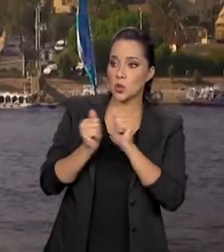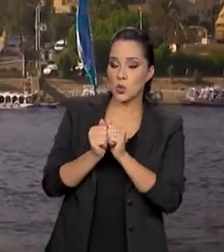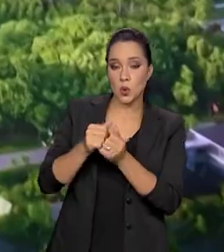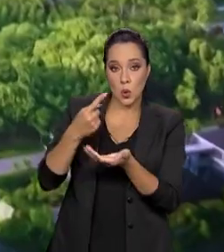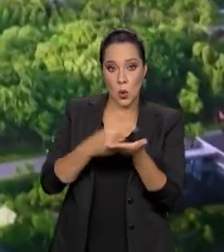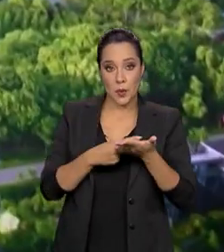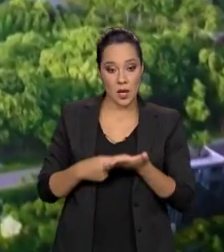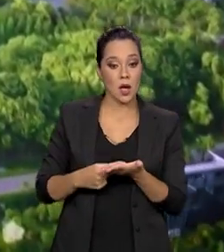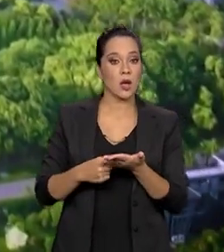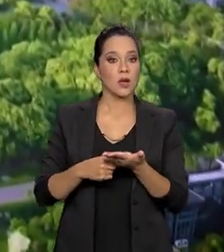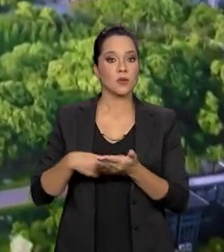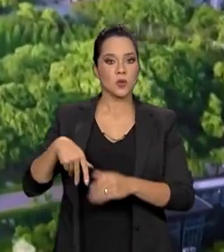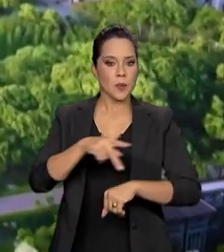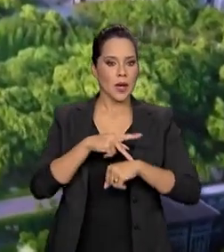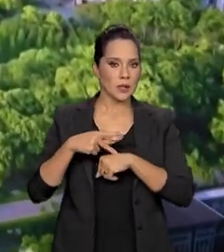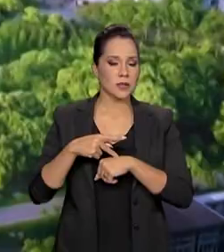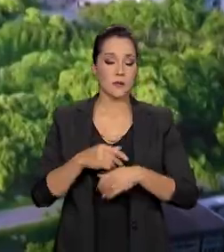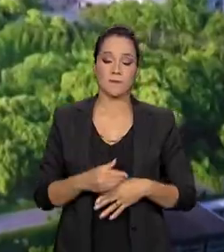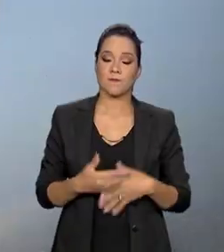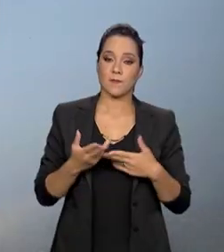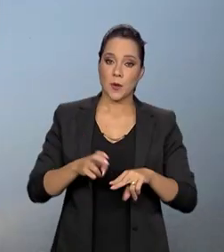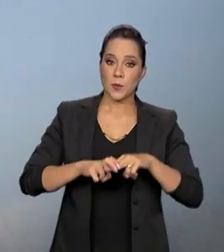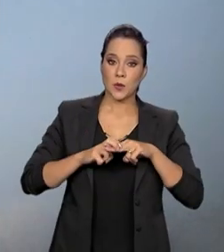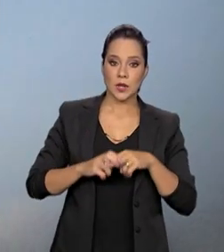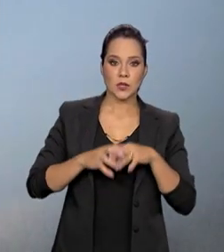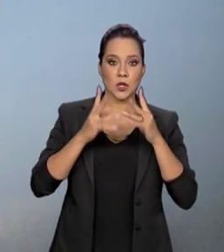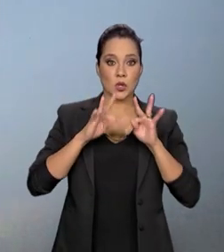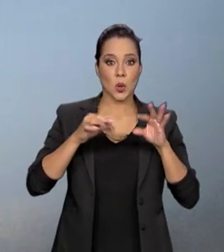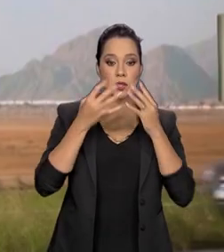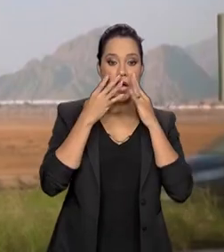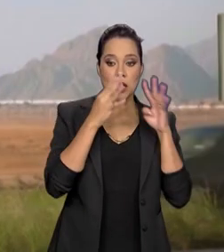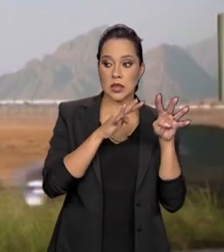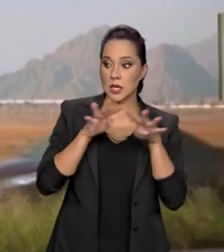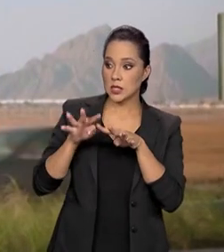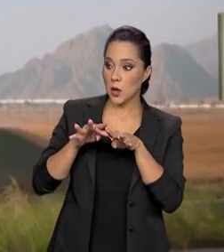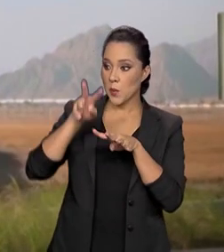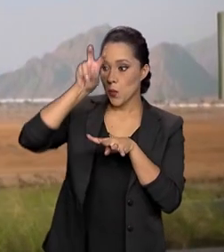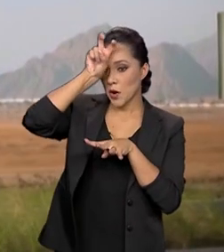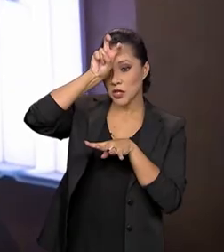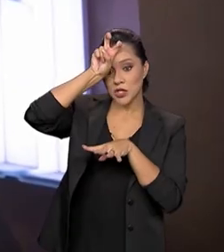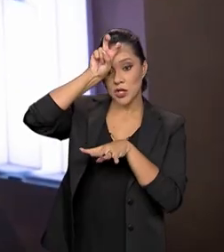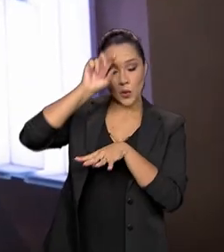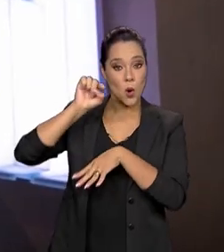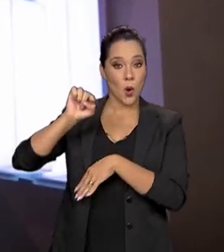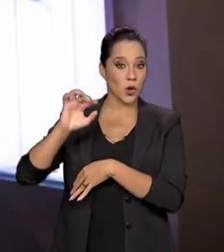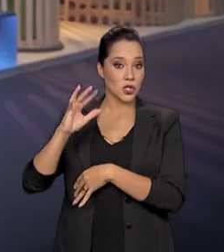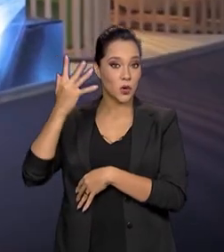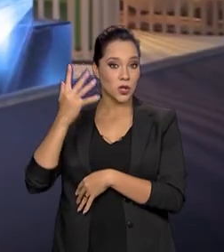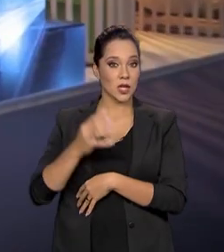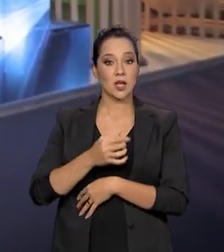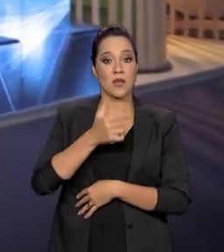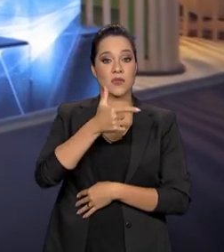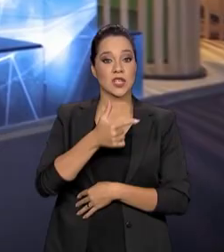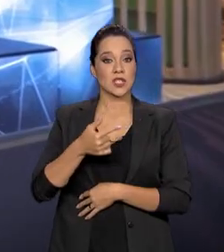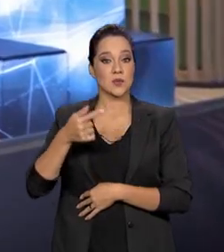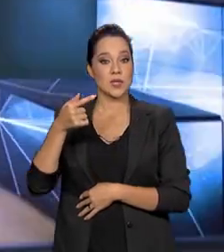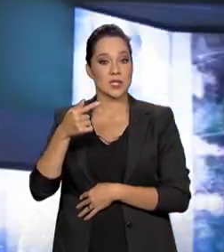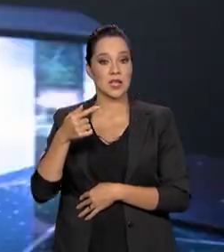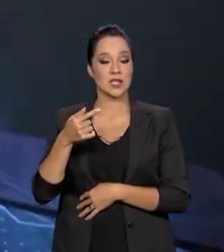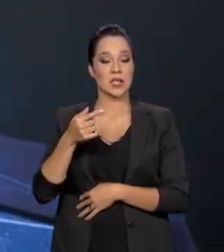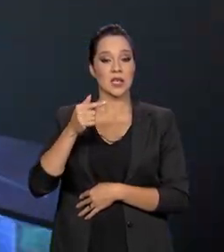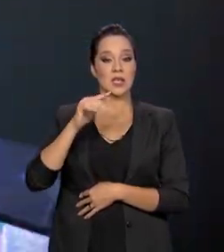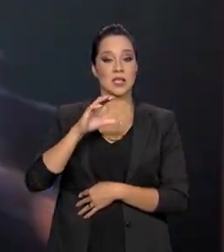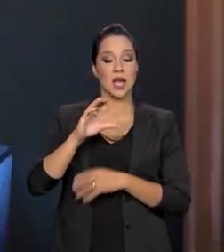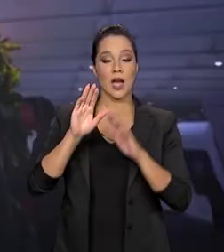entre todas as nações. É por isso que os olhos estão voltados para o Egito, onde ocorre a 27ª edição